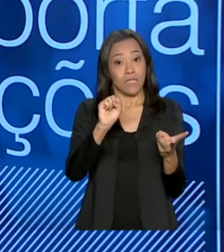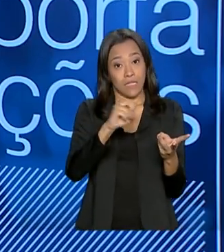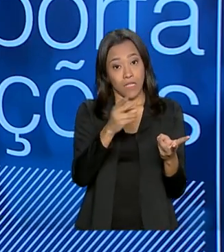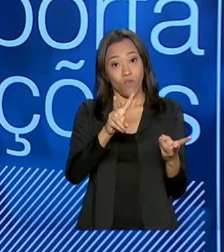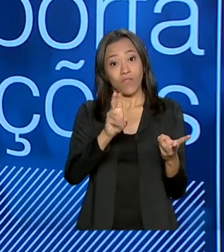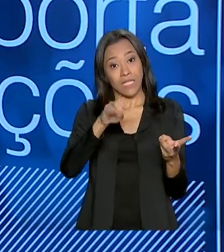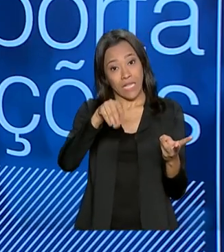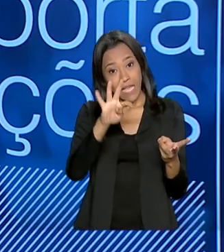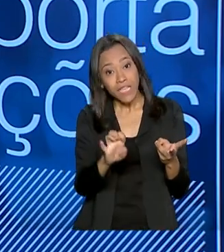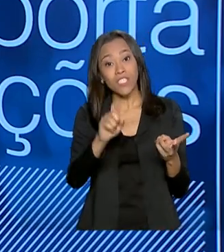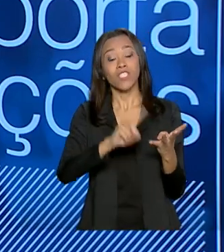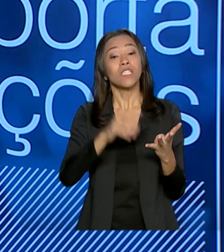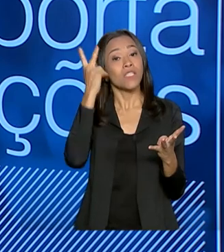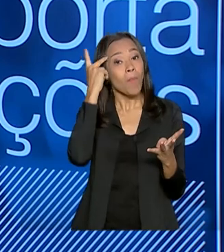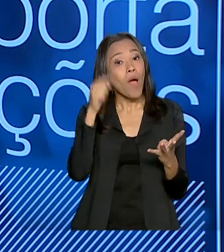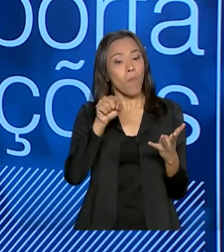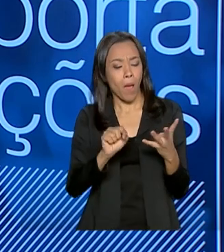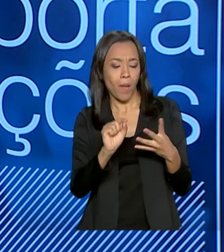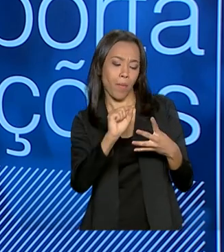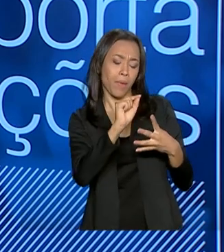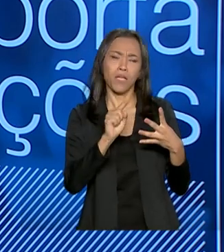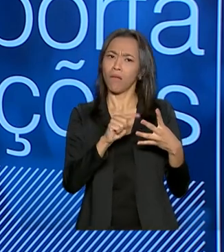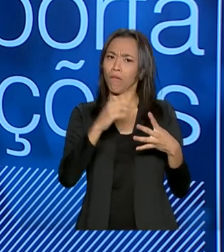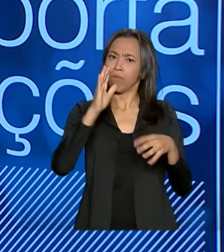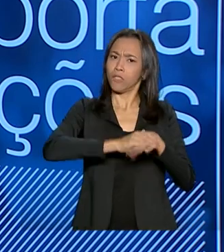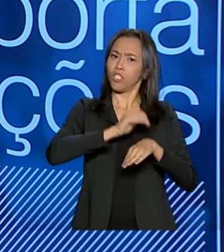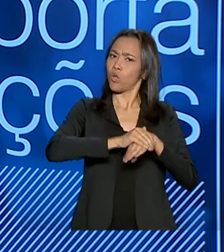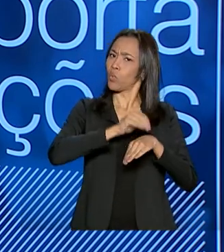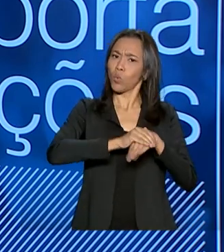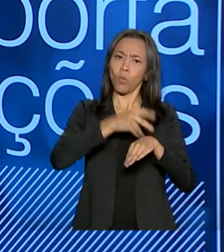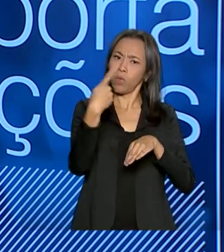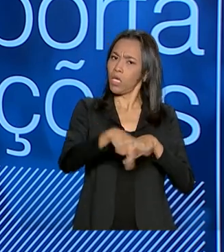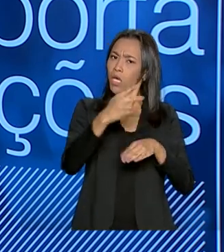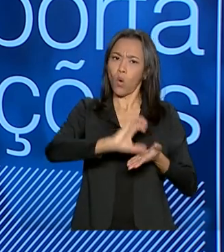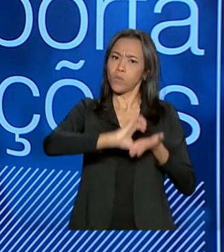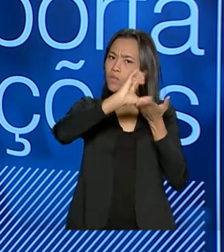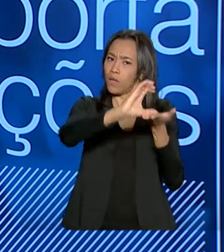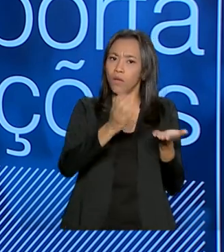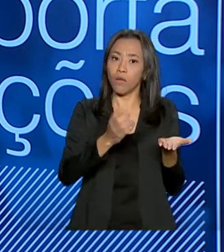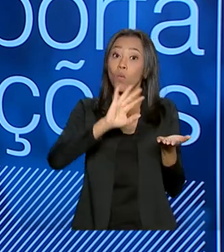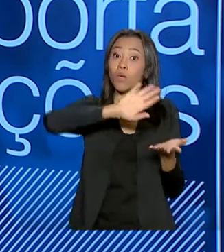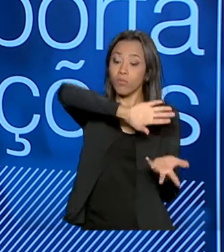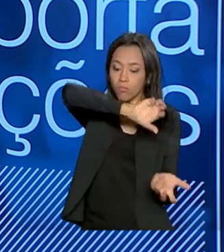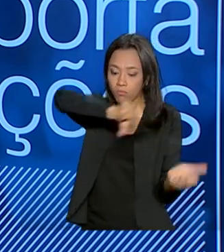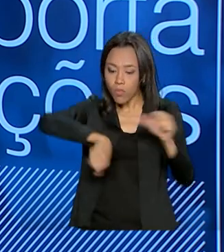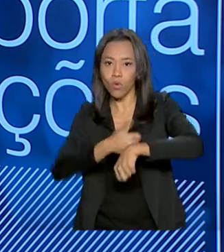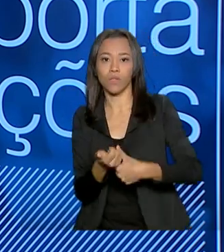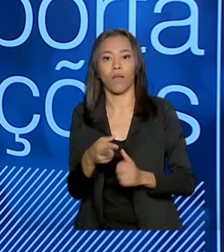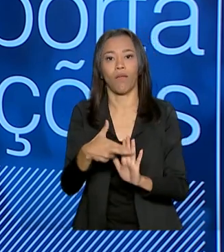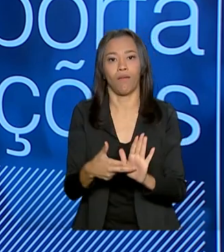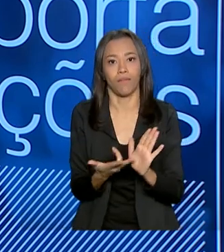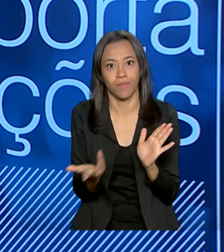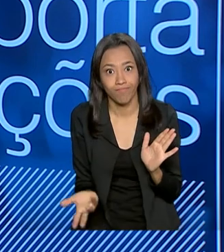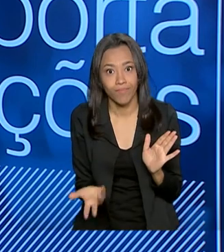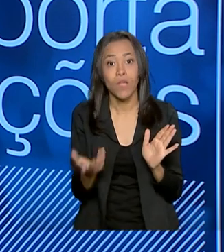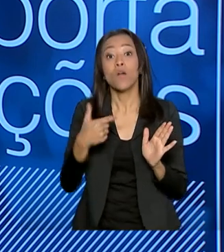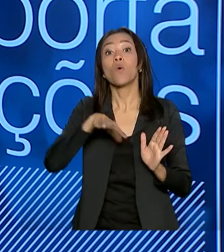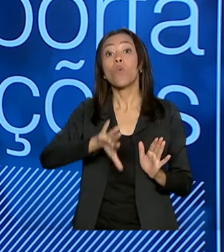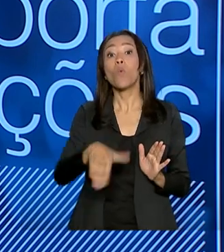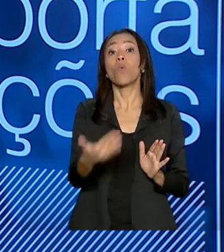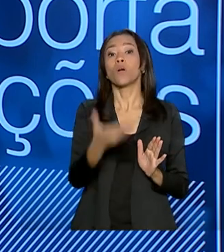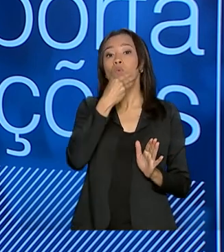né? E cada uma tinha a sua autonomia, tinha seus conselhos municipais. Quando que inverte isso? Inverte quando Napoleão